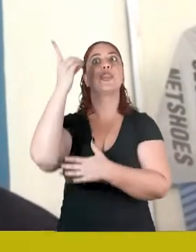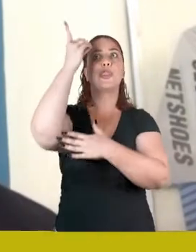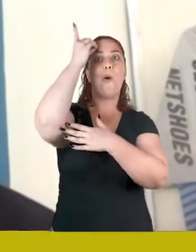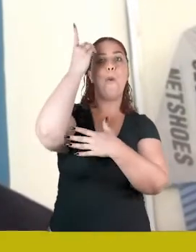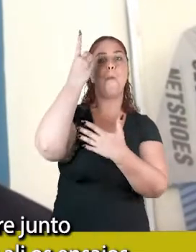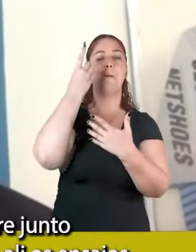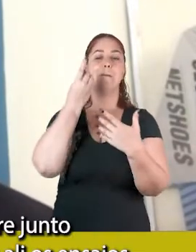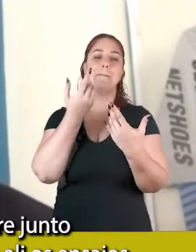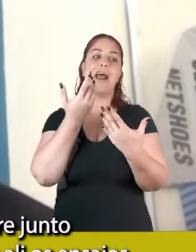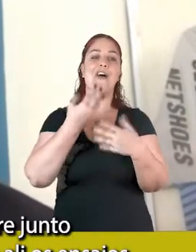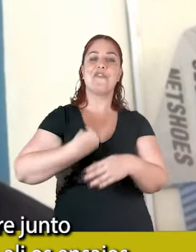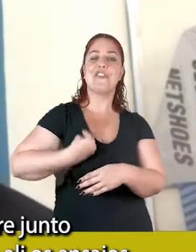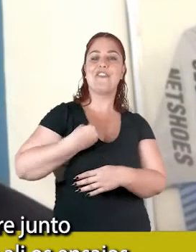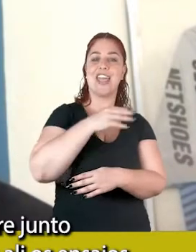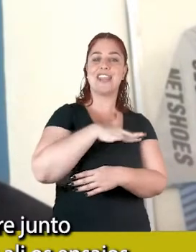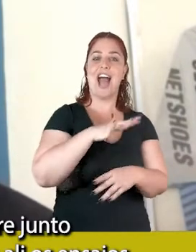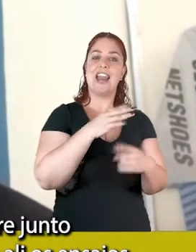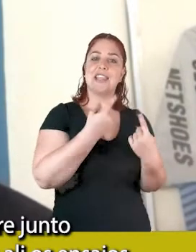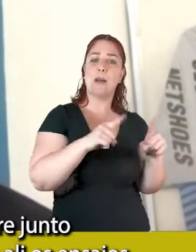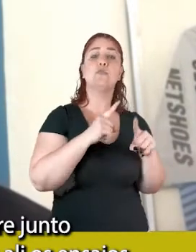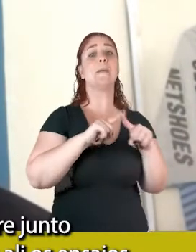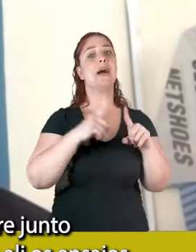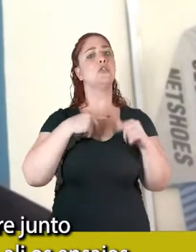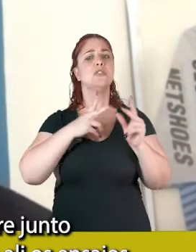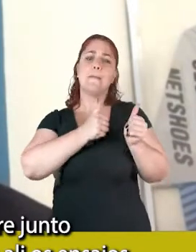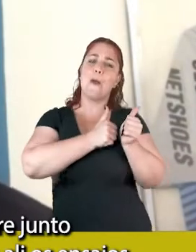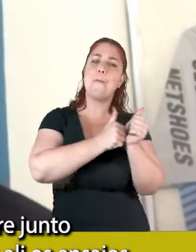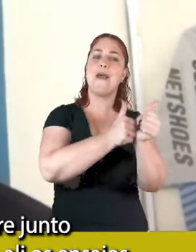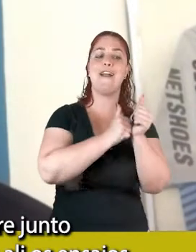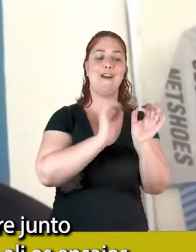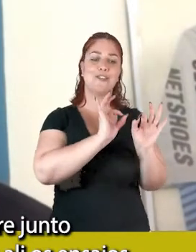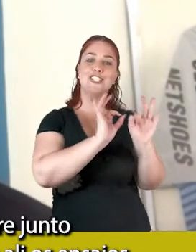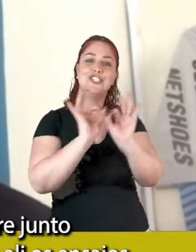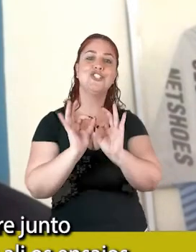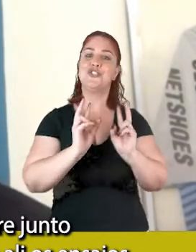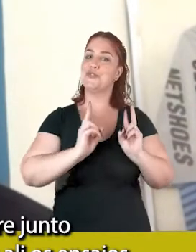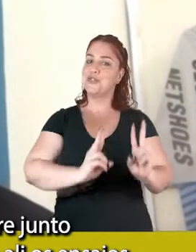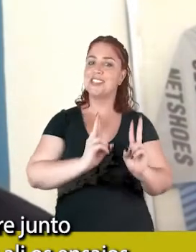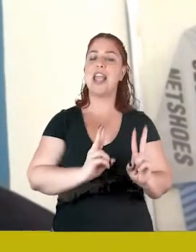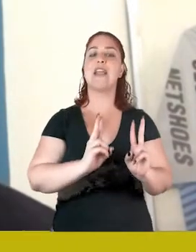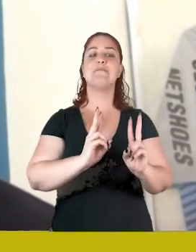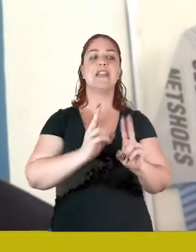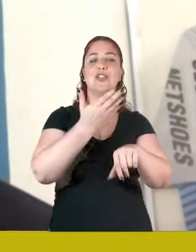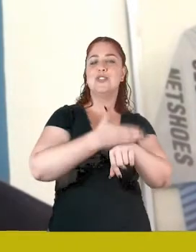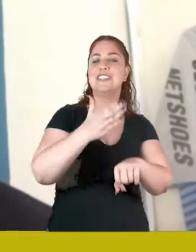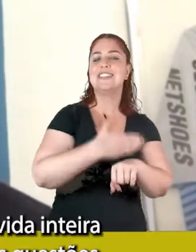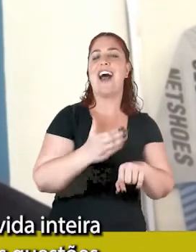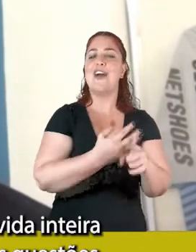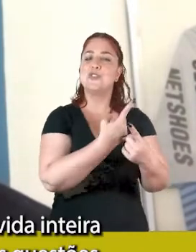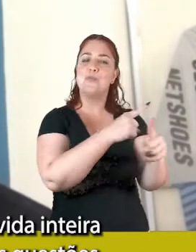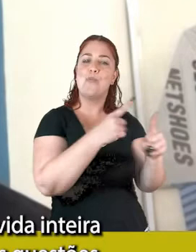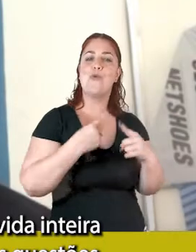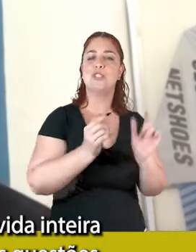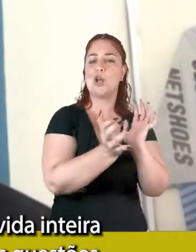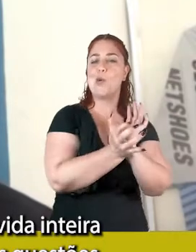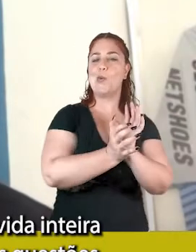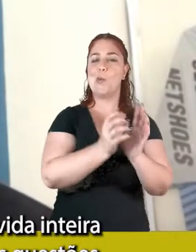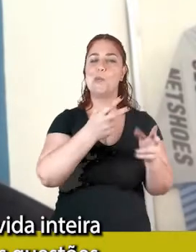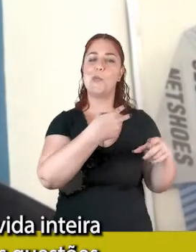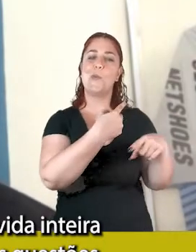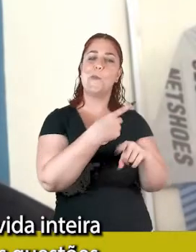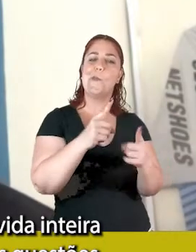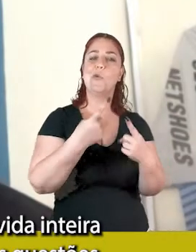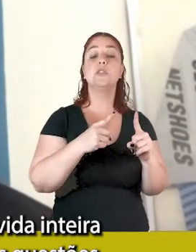pra isso, mas eu tava sempre junto, acompanhando, assistindo, sabe, nos ensaios, e levei isso pra minha vida